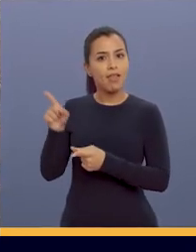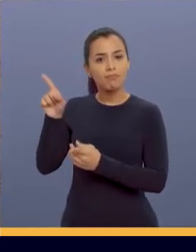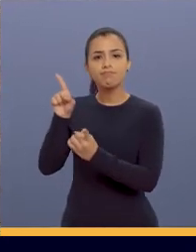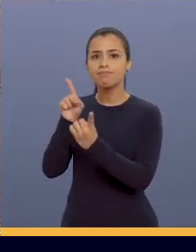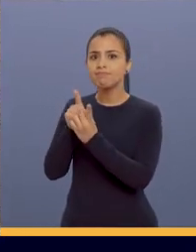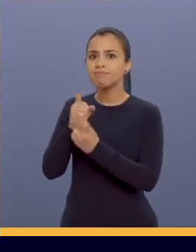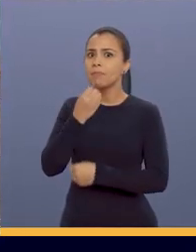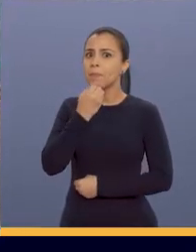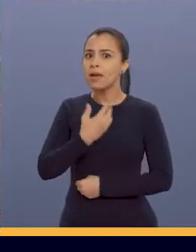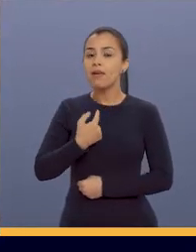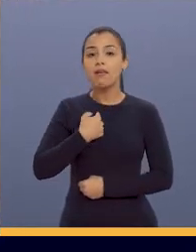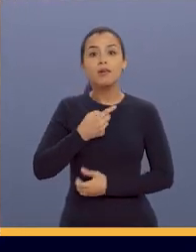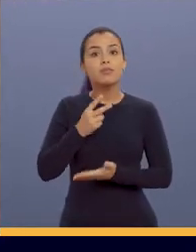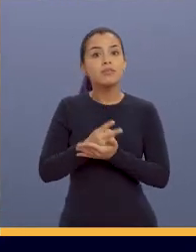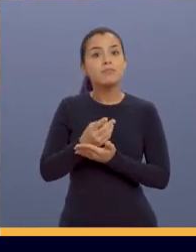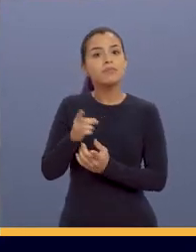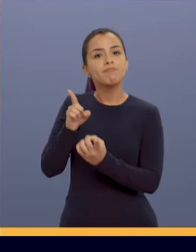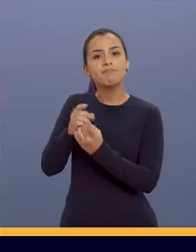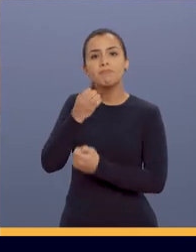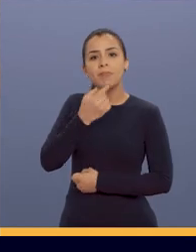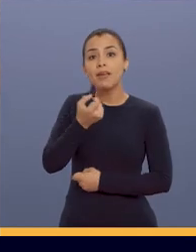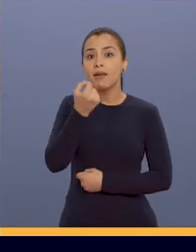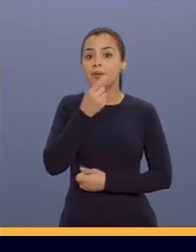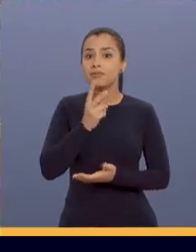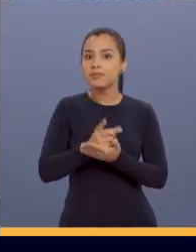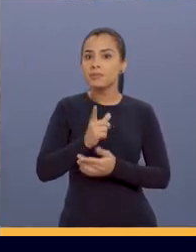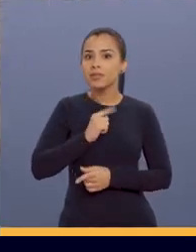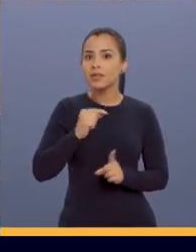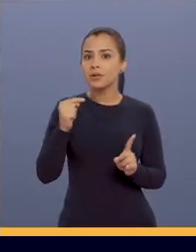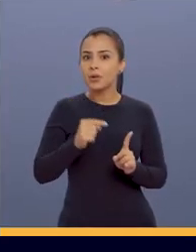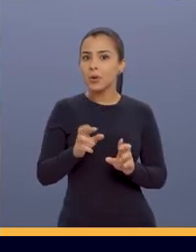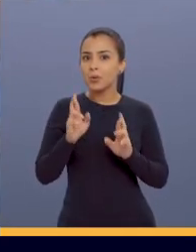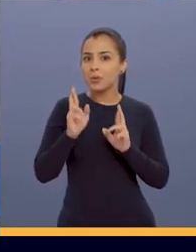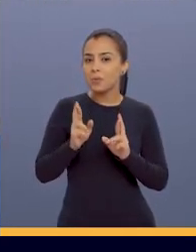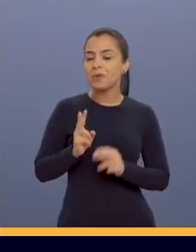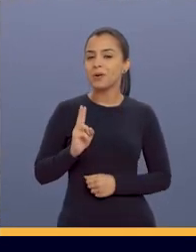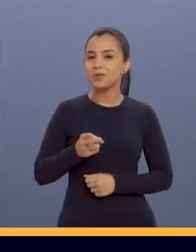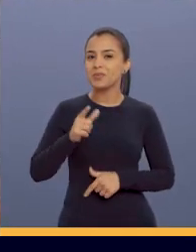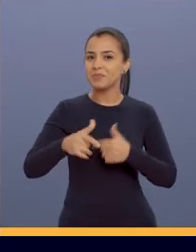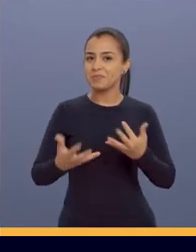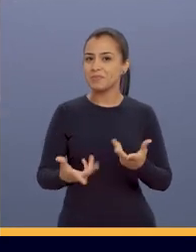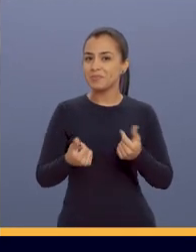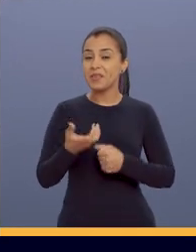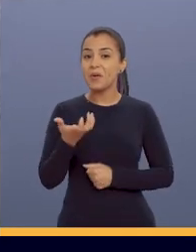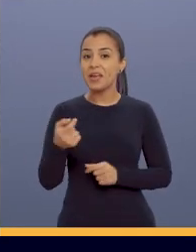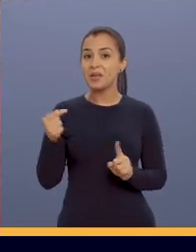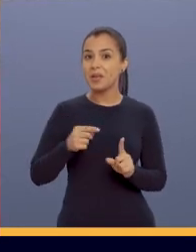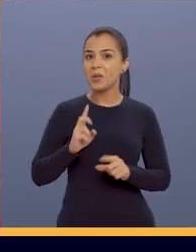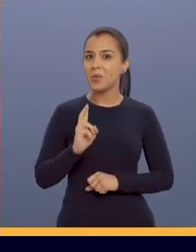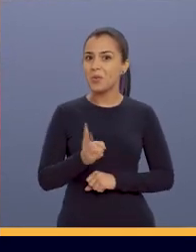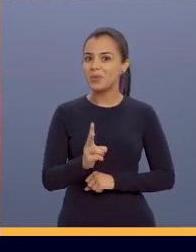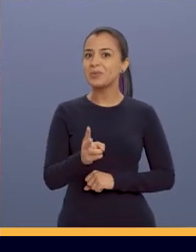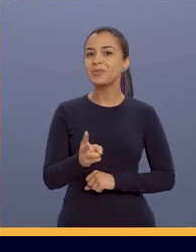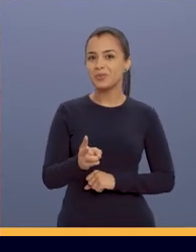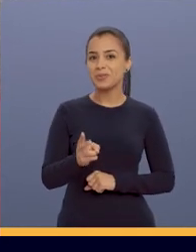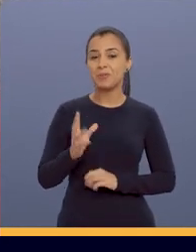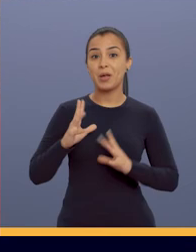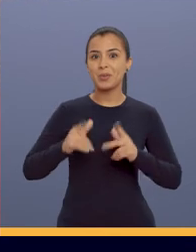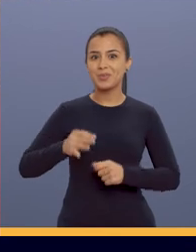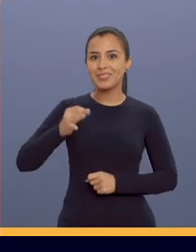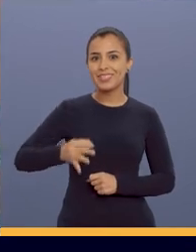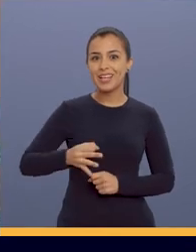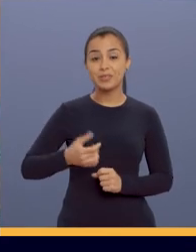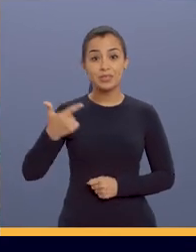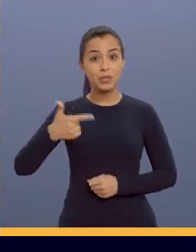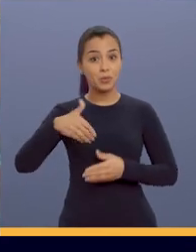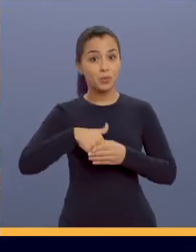dia. Atendi muito bem. Sempre sou bem atendido. Sempre tem remédio. Que ele continue fazendo excelente trabalho. Quero que ele governe pra dar tudo certo